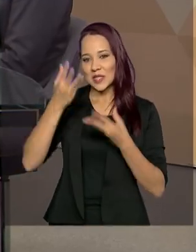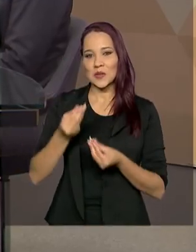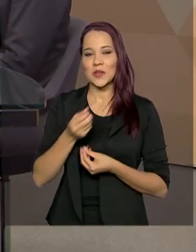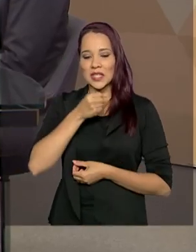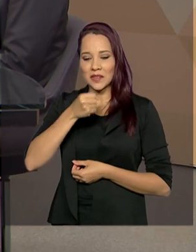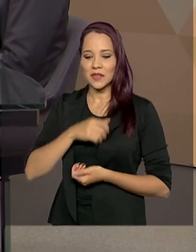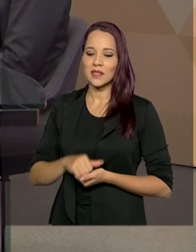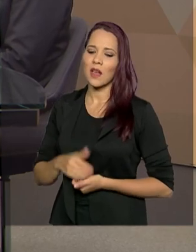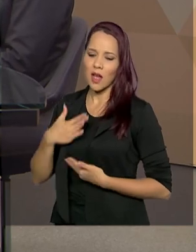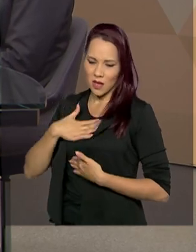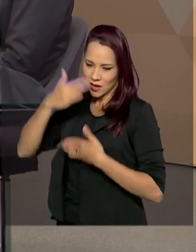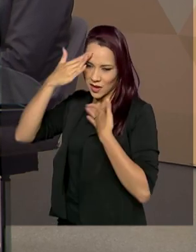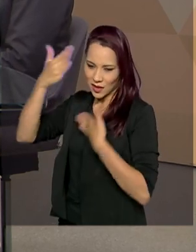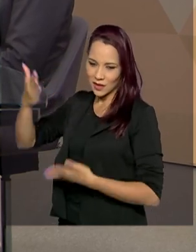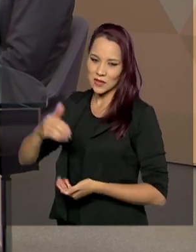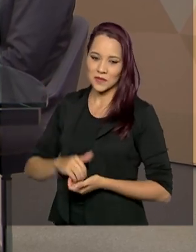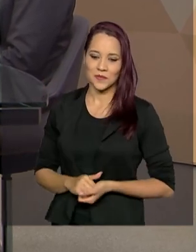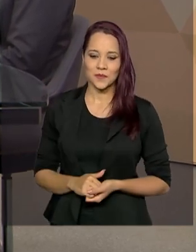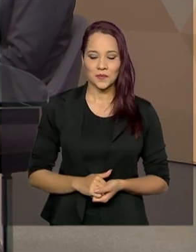entrevista. Eu que agradeço.